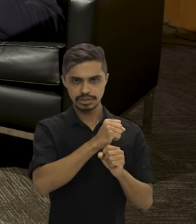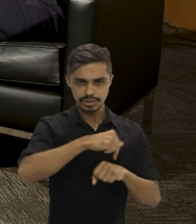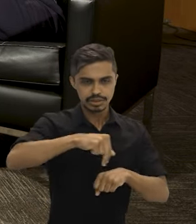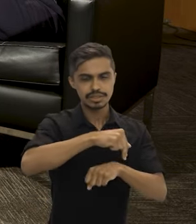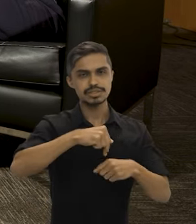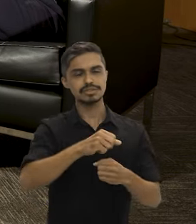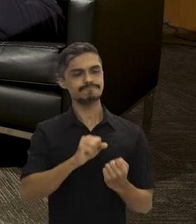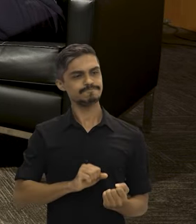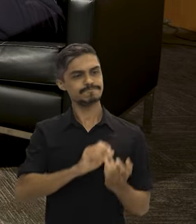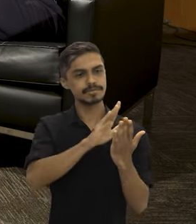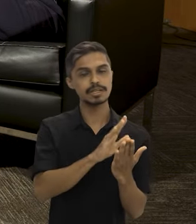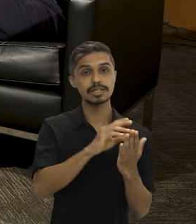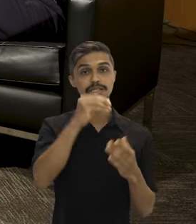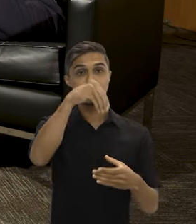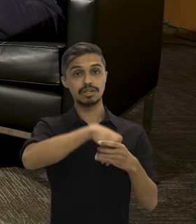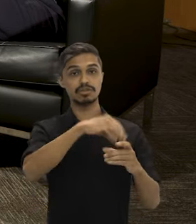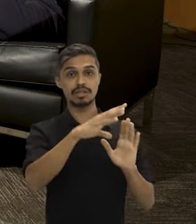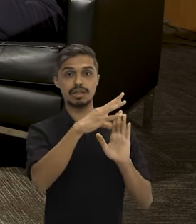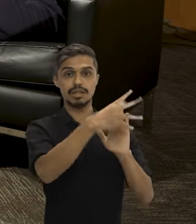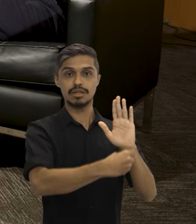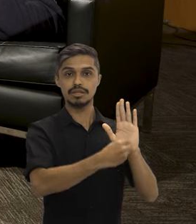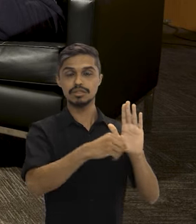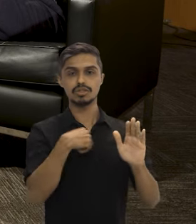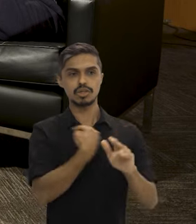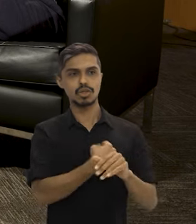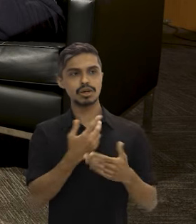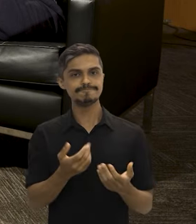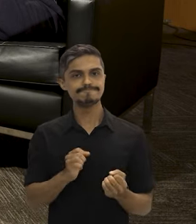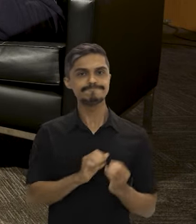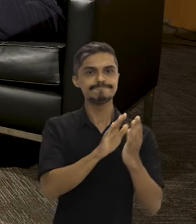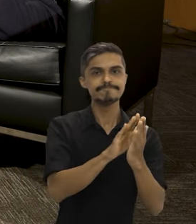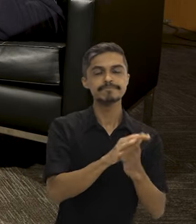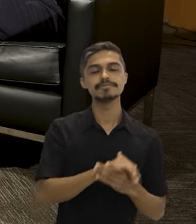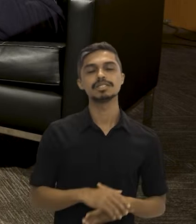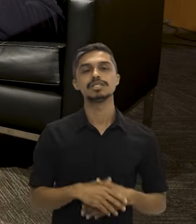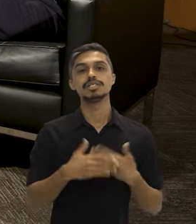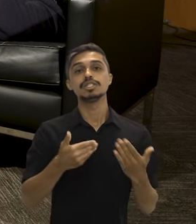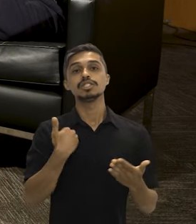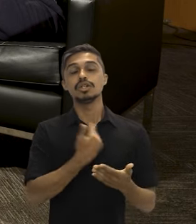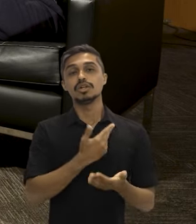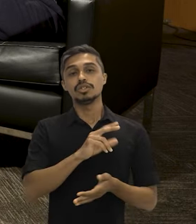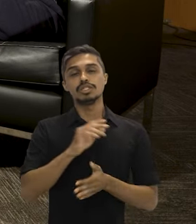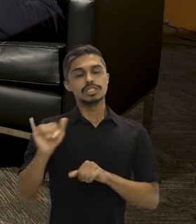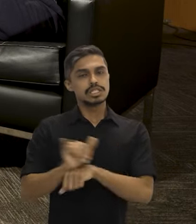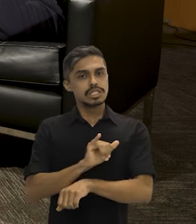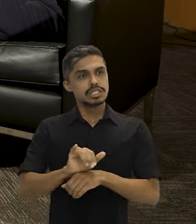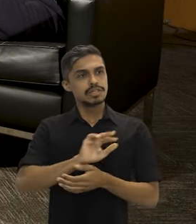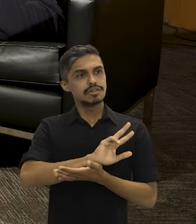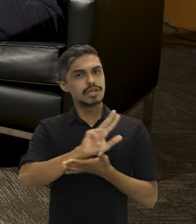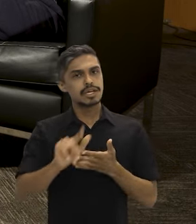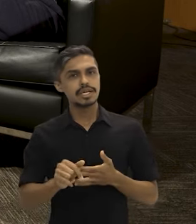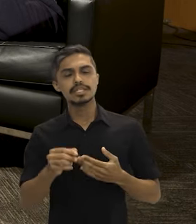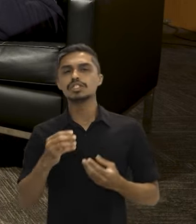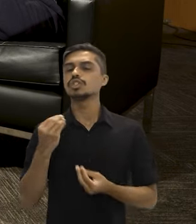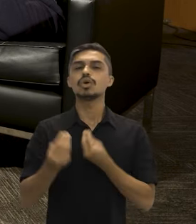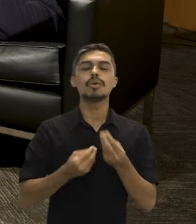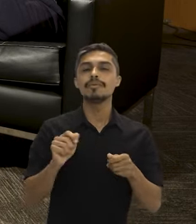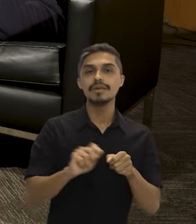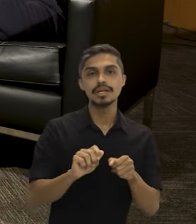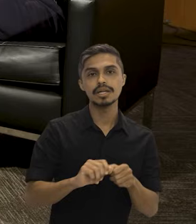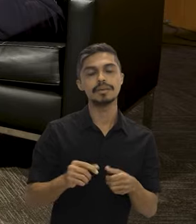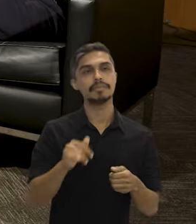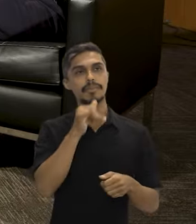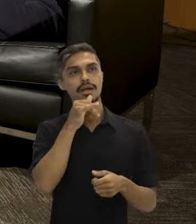e controle do desmatamento na Amazônia, e que estabelece um conjunto de estratégias do que a gente tem que fazer.